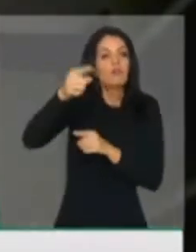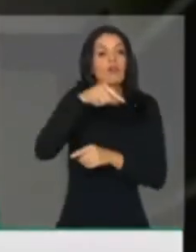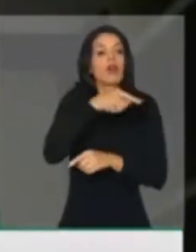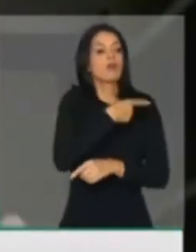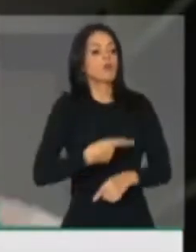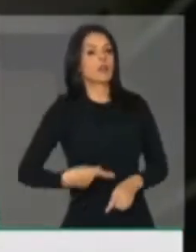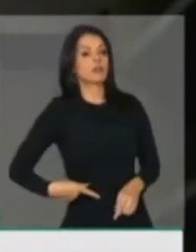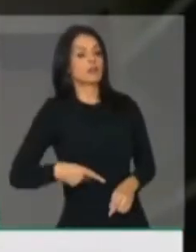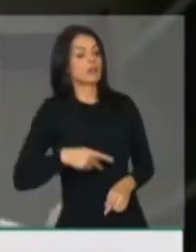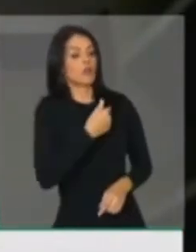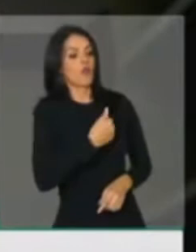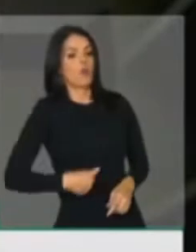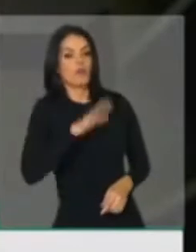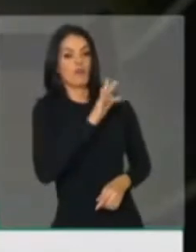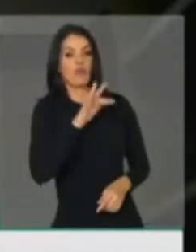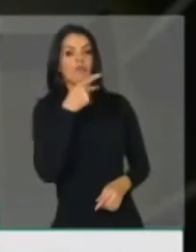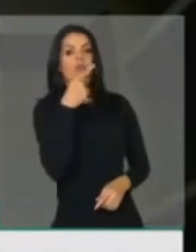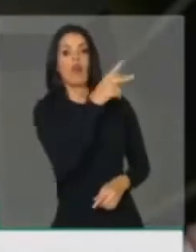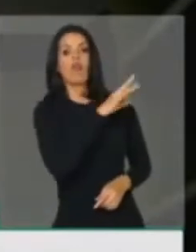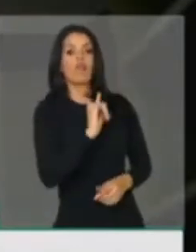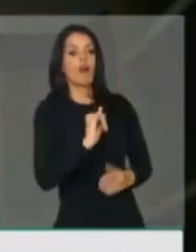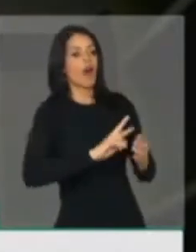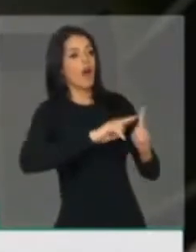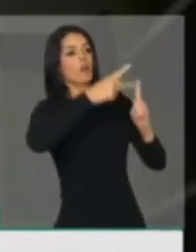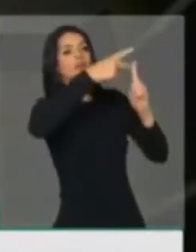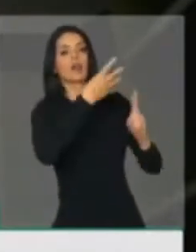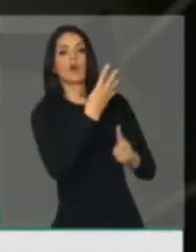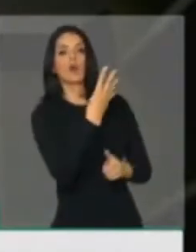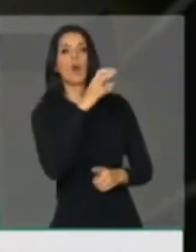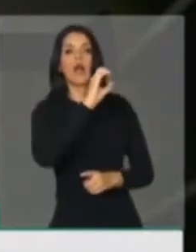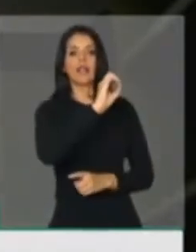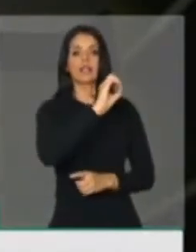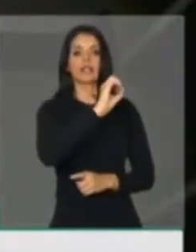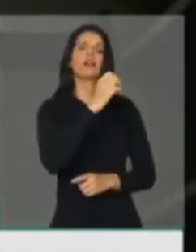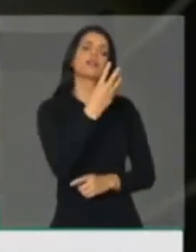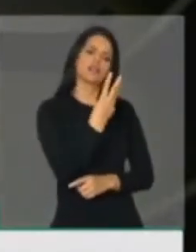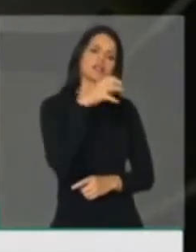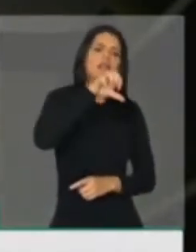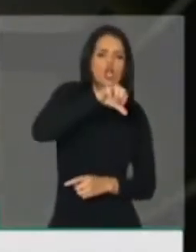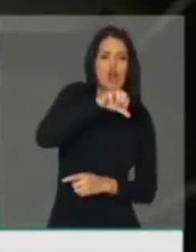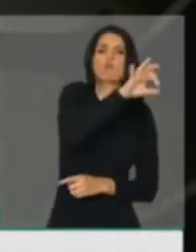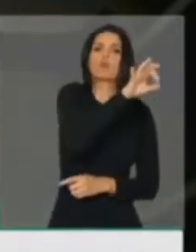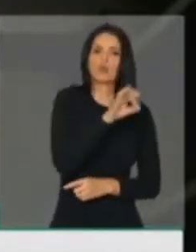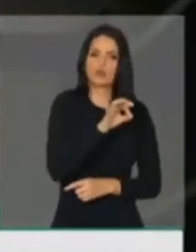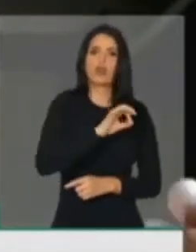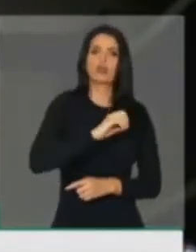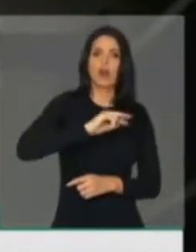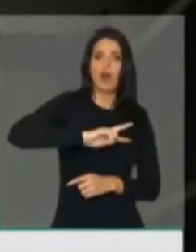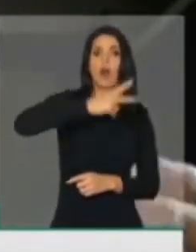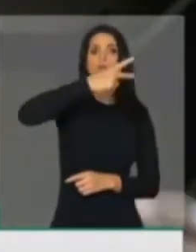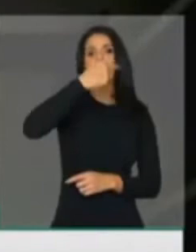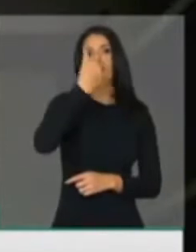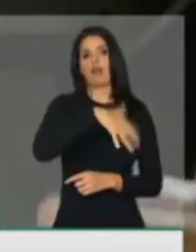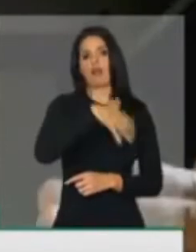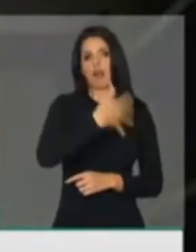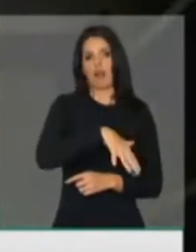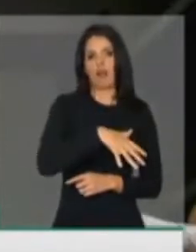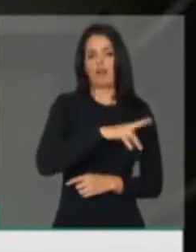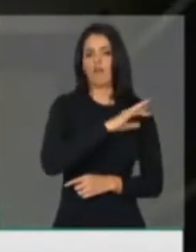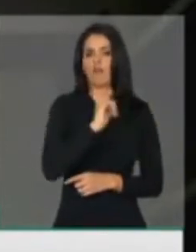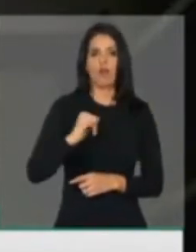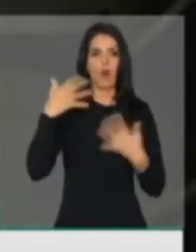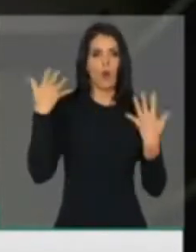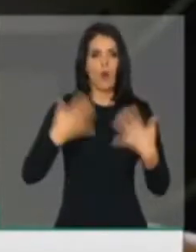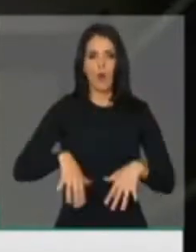reajustado em 40%, 39%, para não ser mais exato. Ou seja, o governo aumentando